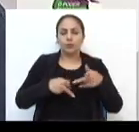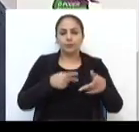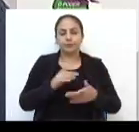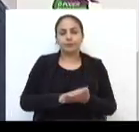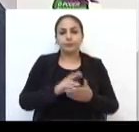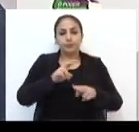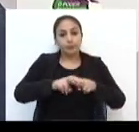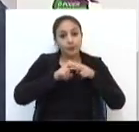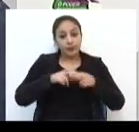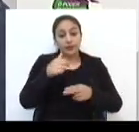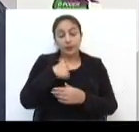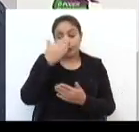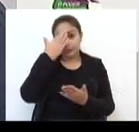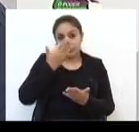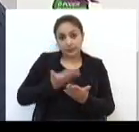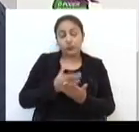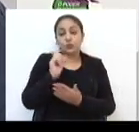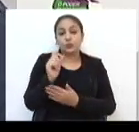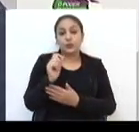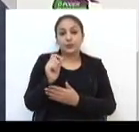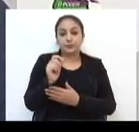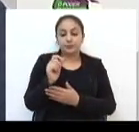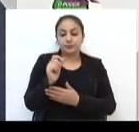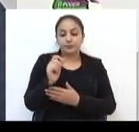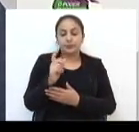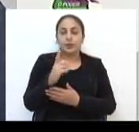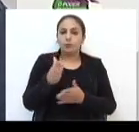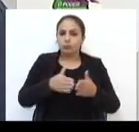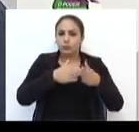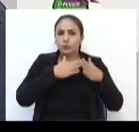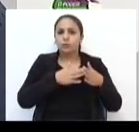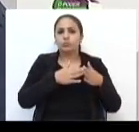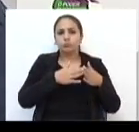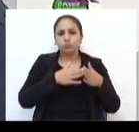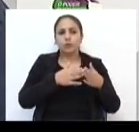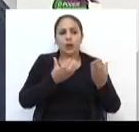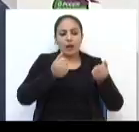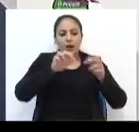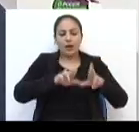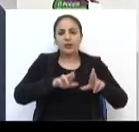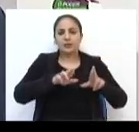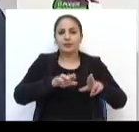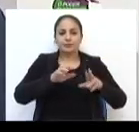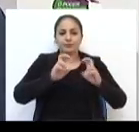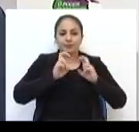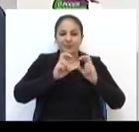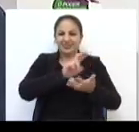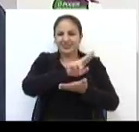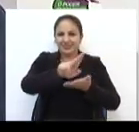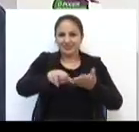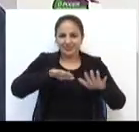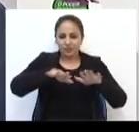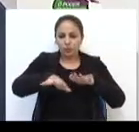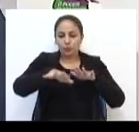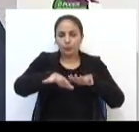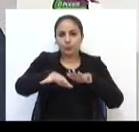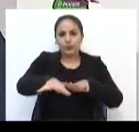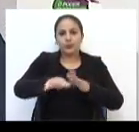povo. Então, eu acredito que defendi bastante a área do trânsito, no caso,